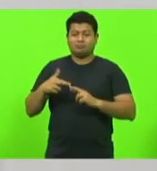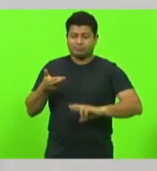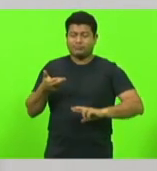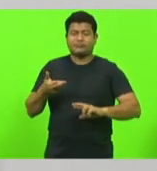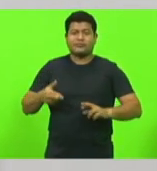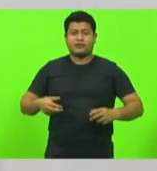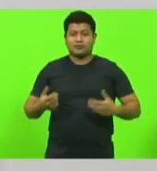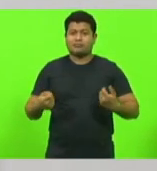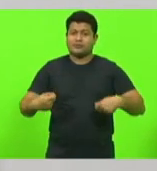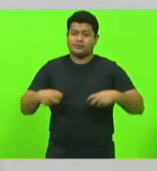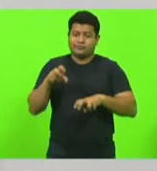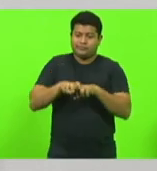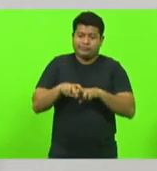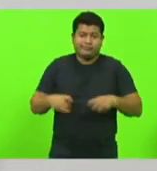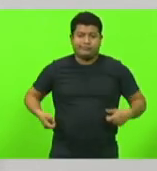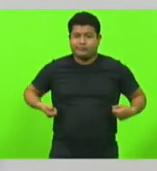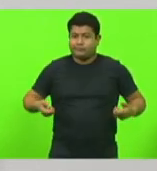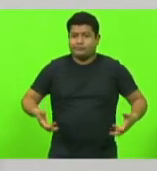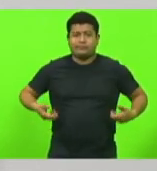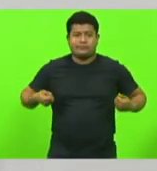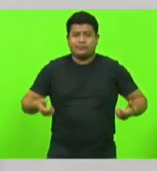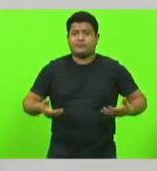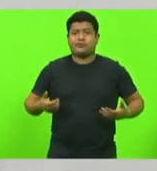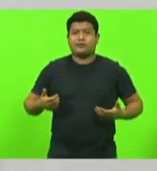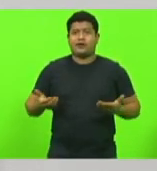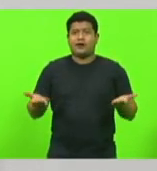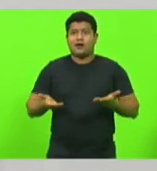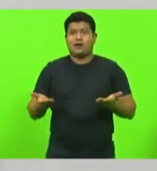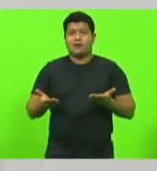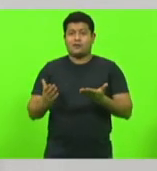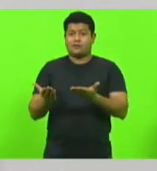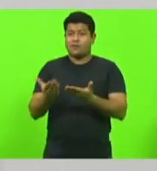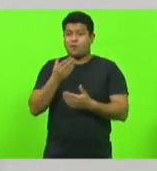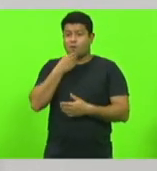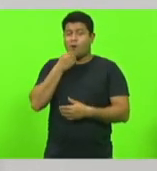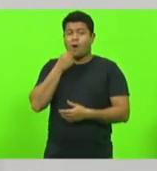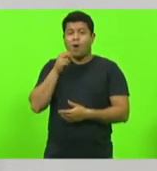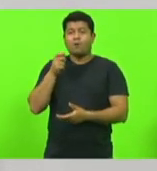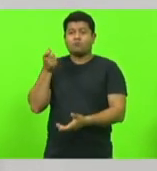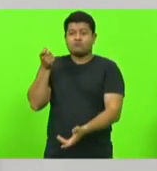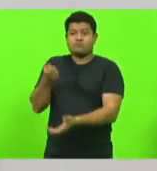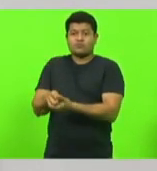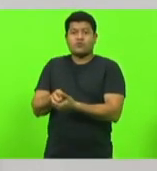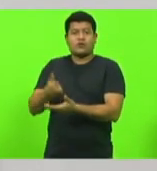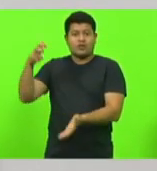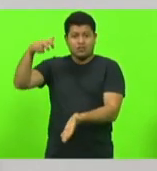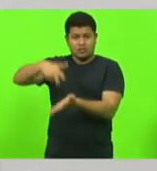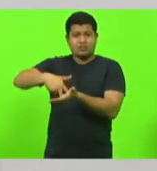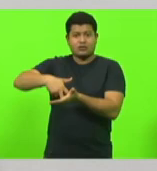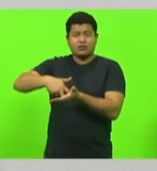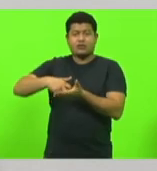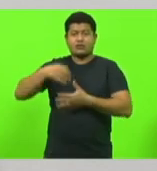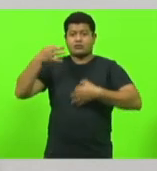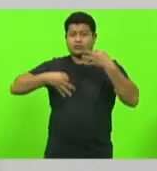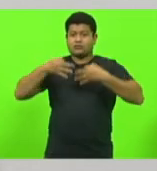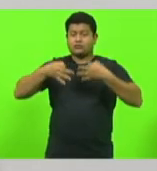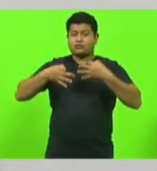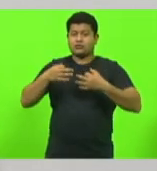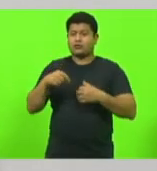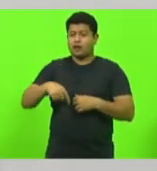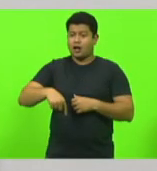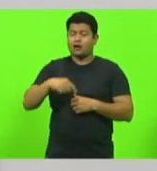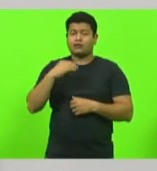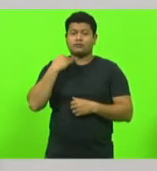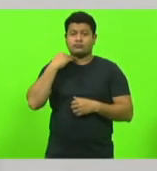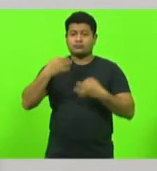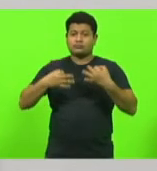o ocorrido, cujo sujeito foi condenado pela justiça brasileira. Então, eu quero apenas lamentar